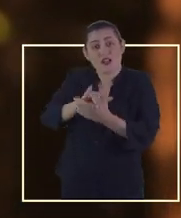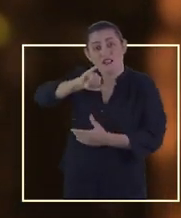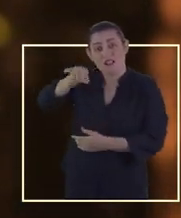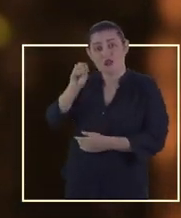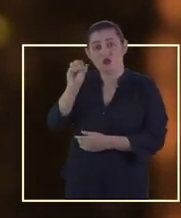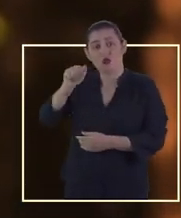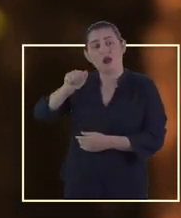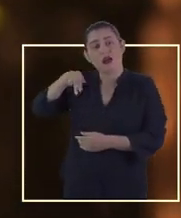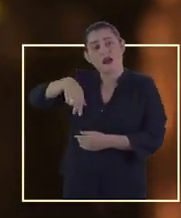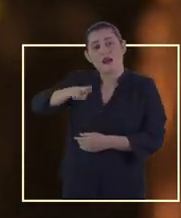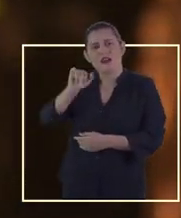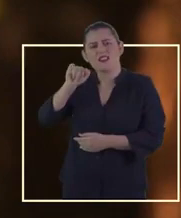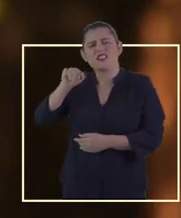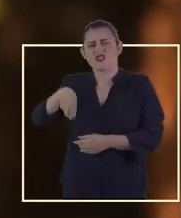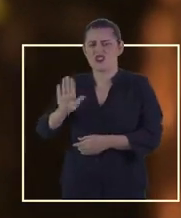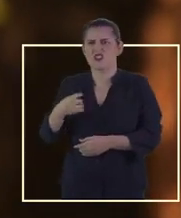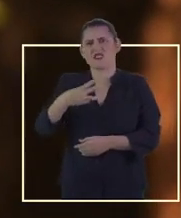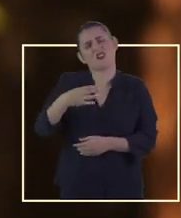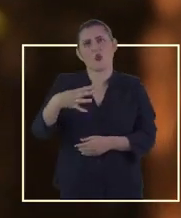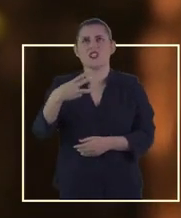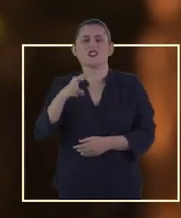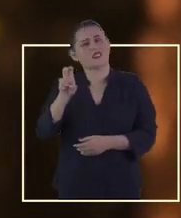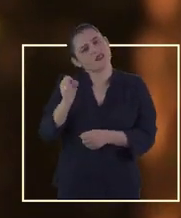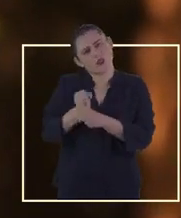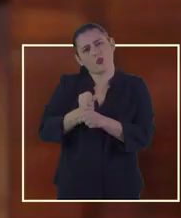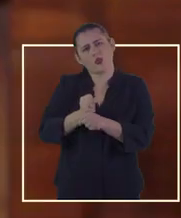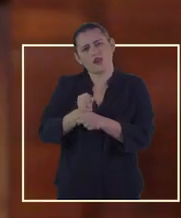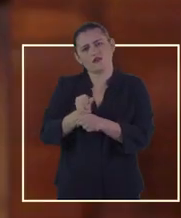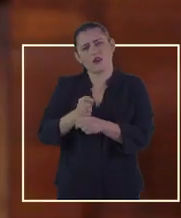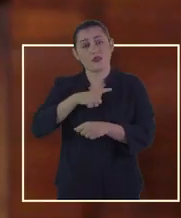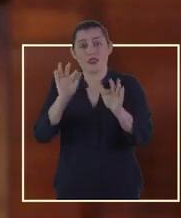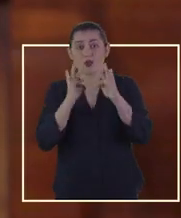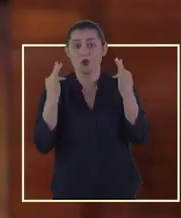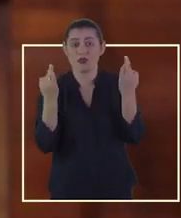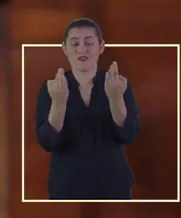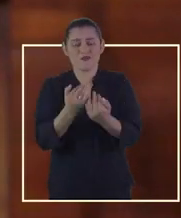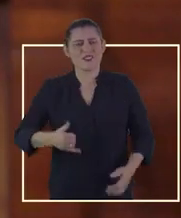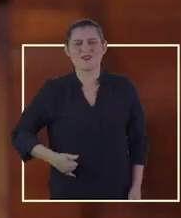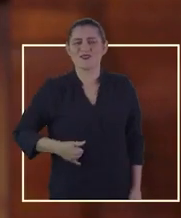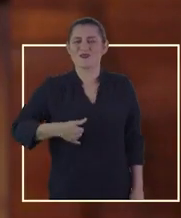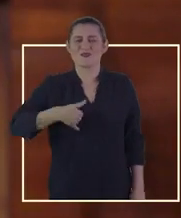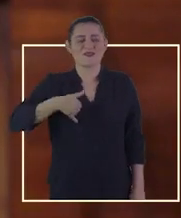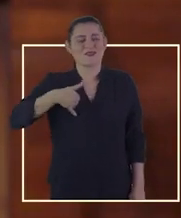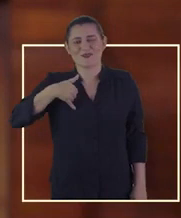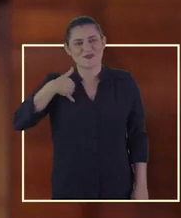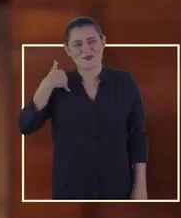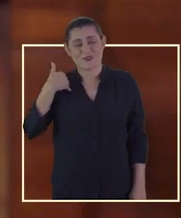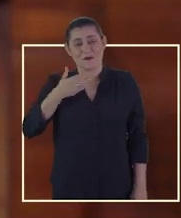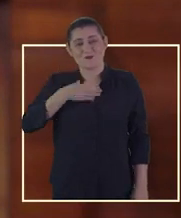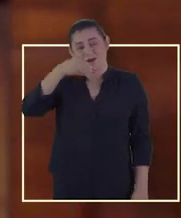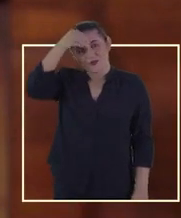eu sou casada com Joaquim há 34, 35 anos. Mas tenho família com orgulho imenso.